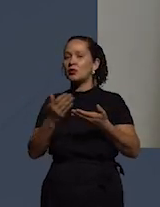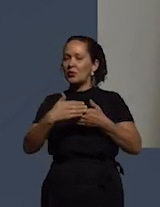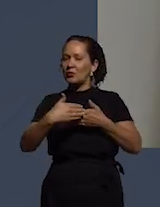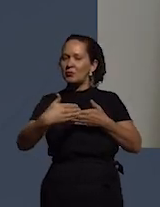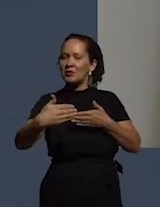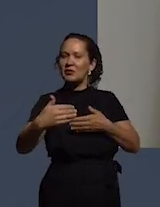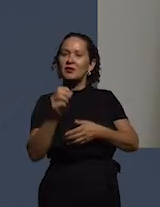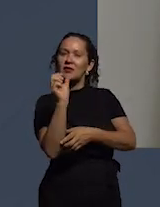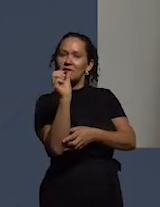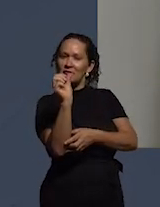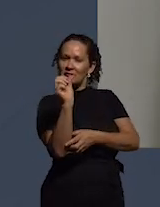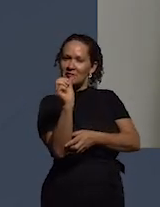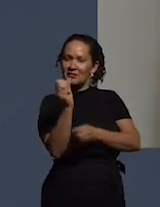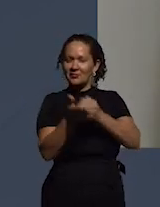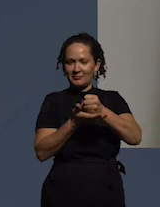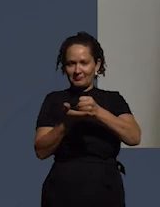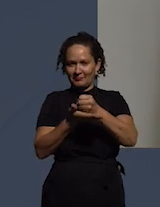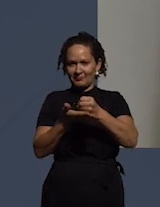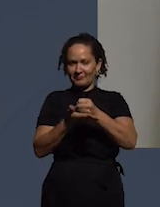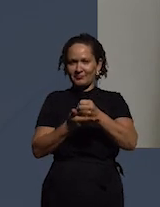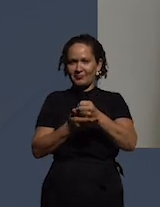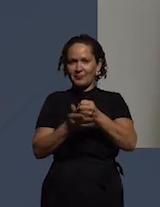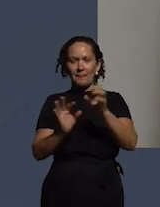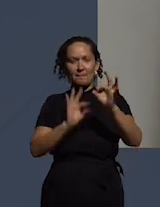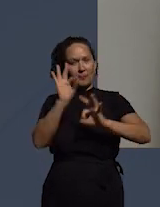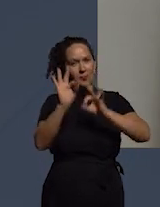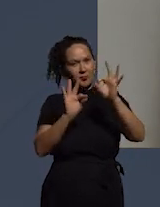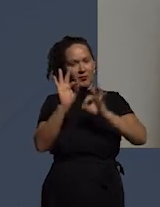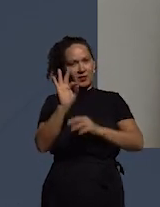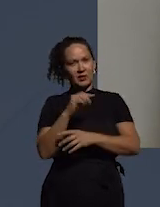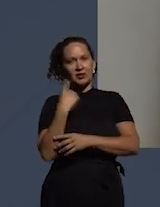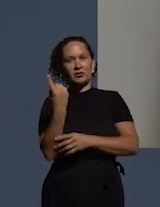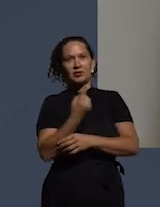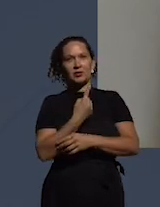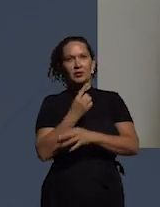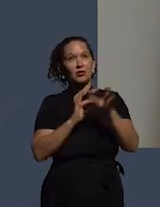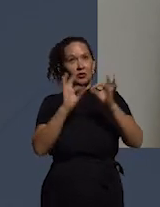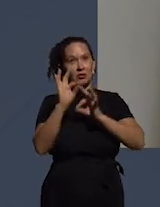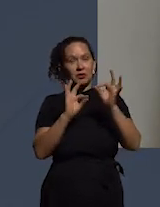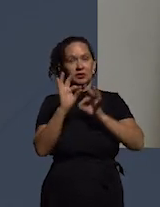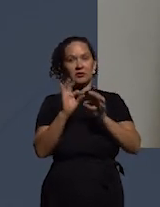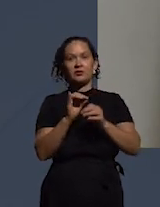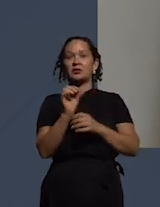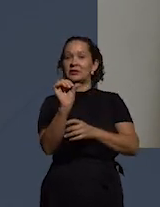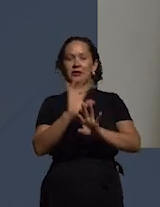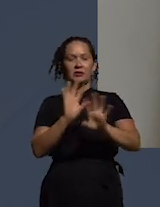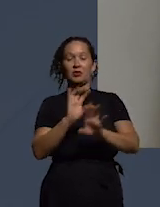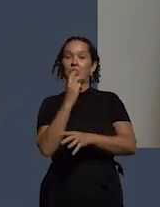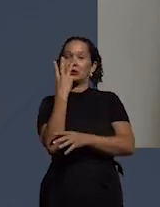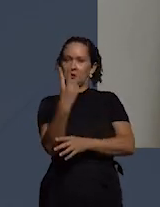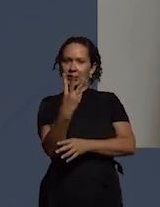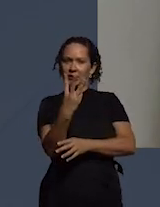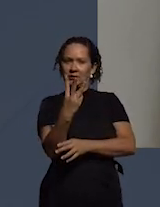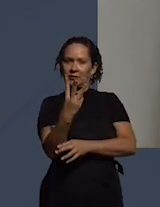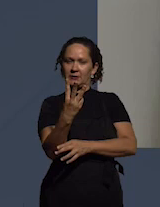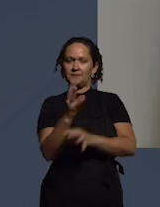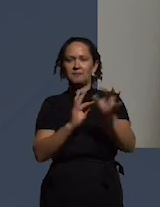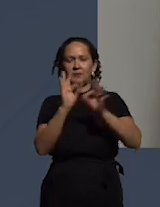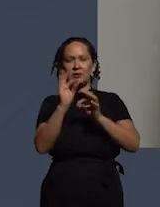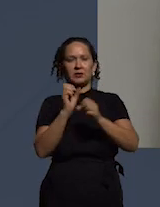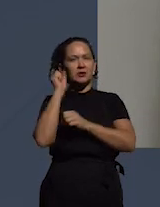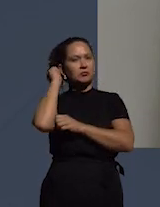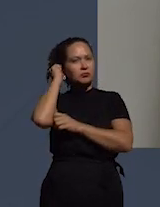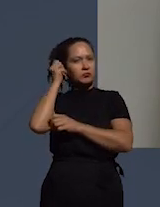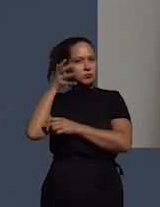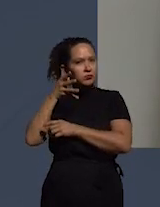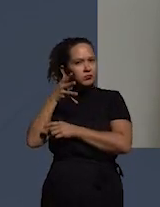pilares nós montamos o índice que é nós montamos um forecast que é voltado